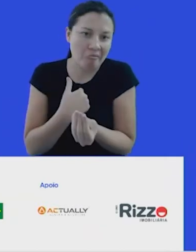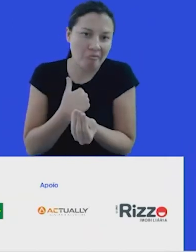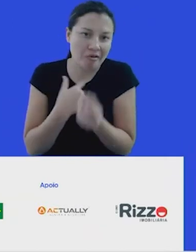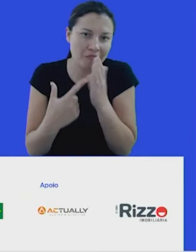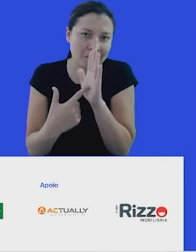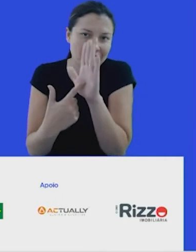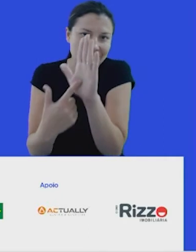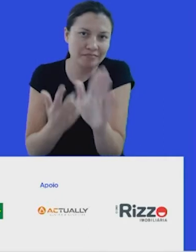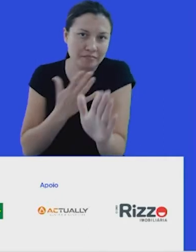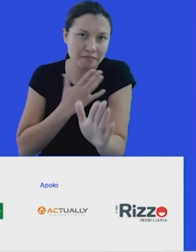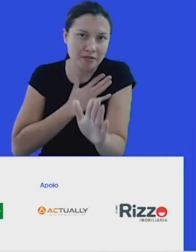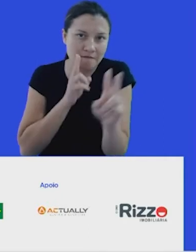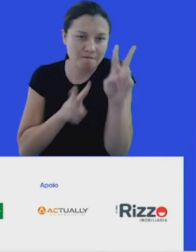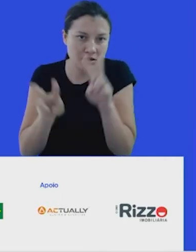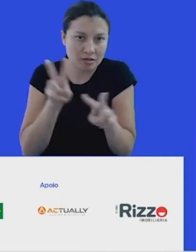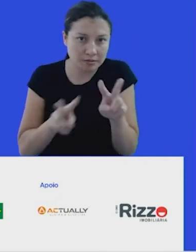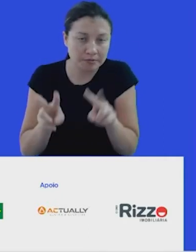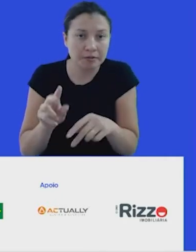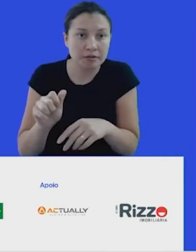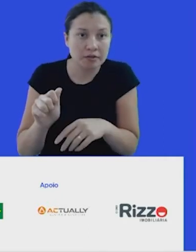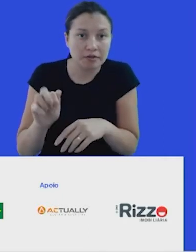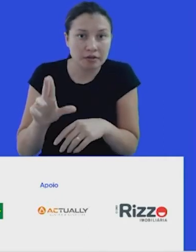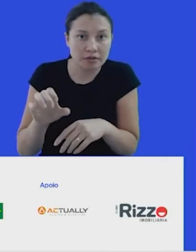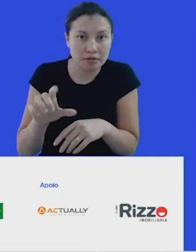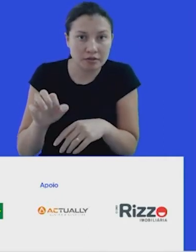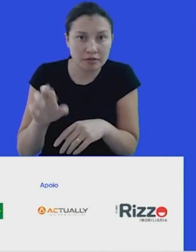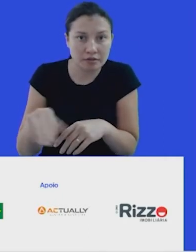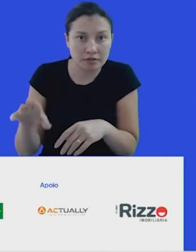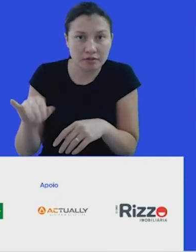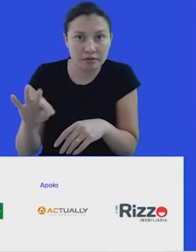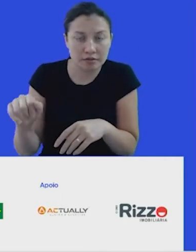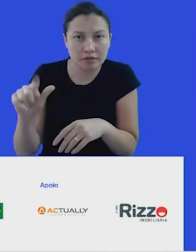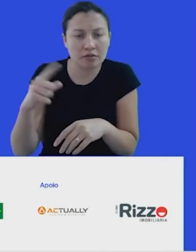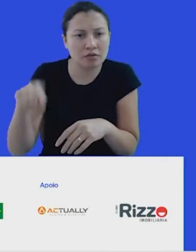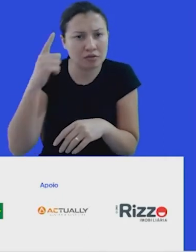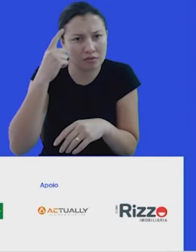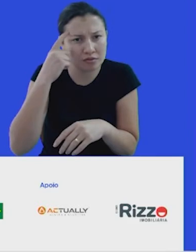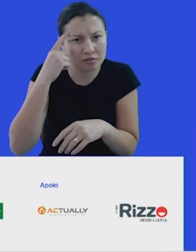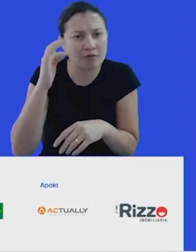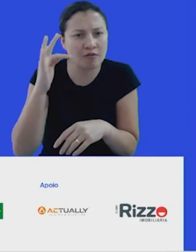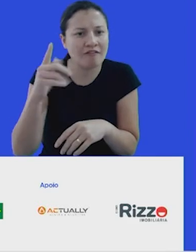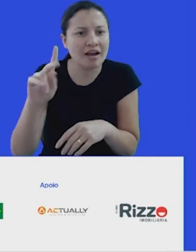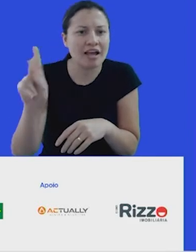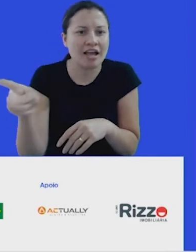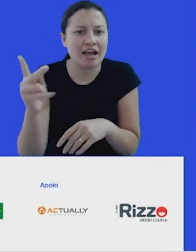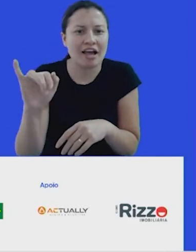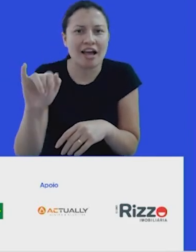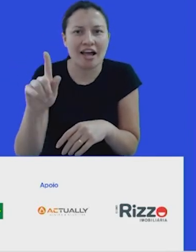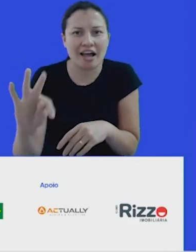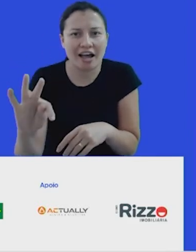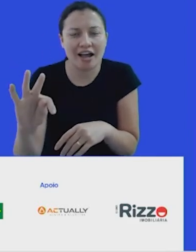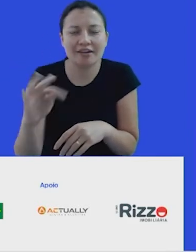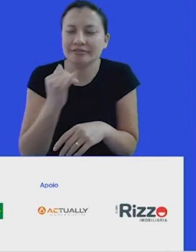Nós, dentro da ArcelorMittal, temos esse entendimento de que o mundo vai ser cada vez mais high-touch e high-tech, porque enquanto